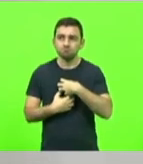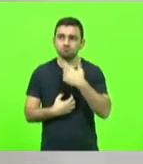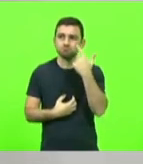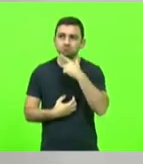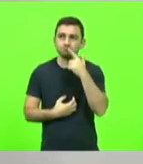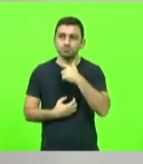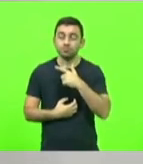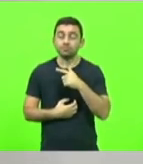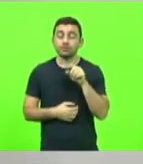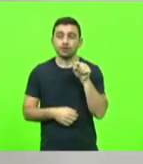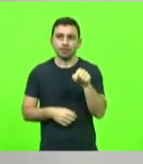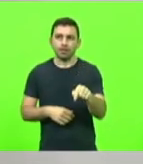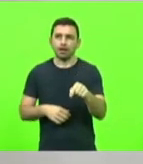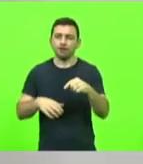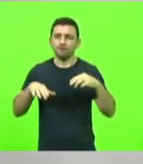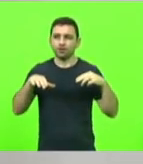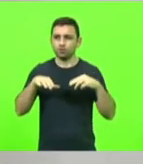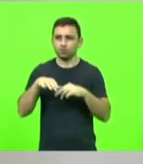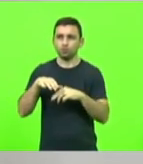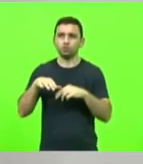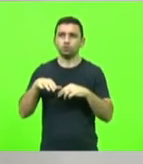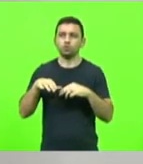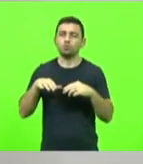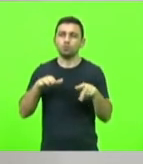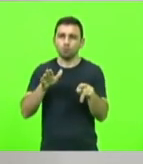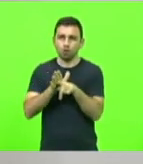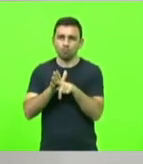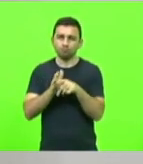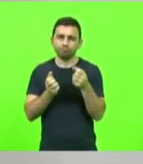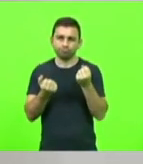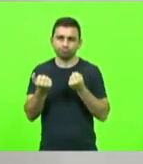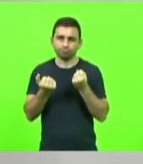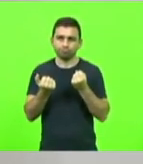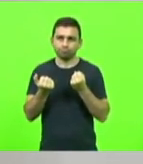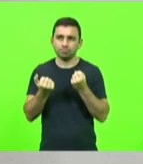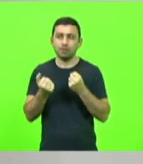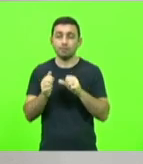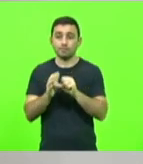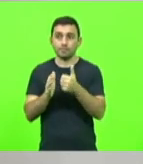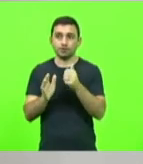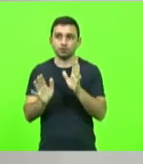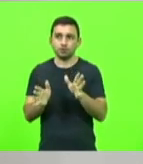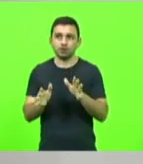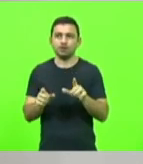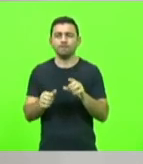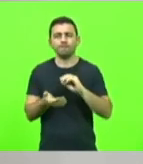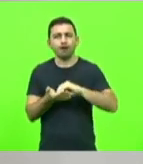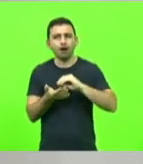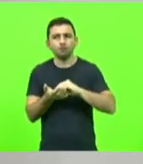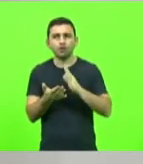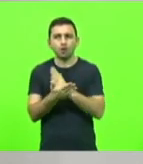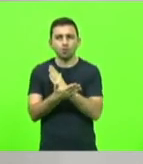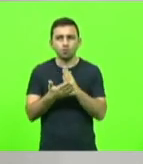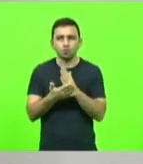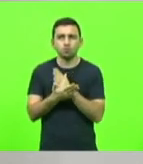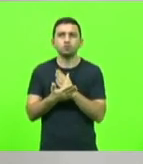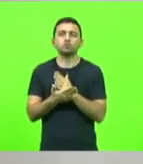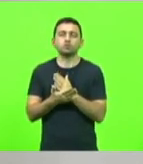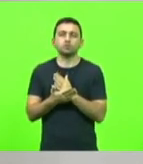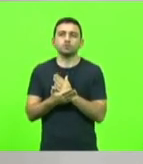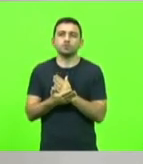viaduto foi liberado, como essa primeira parte, ainda faltam as obras de arte, que começaram já, já estão sendo